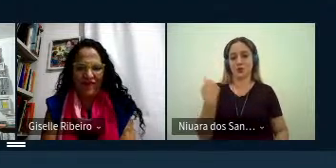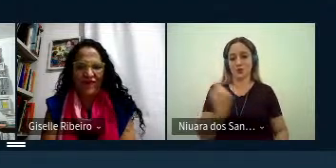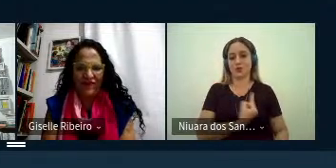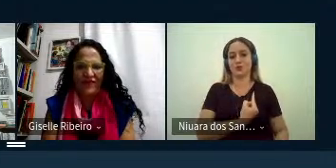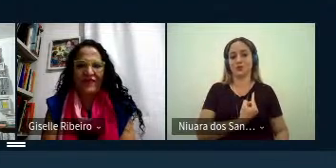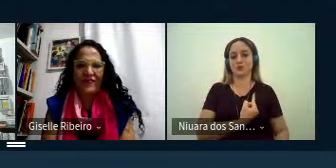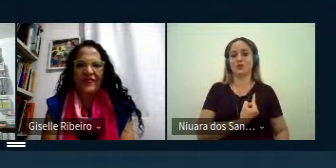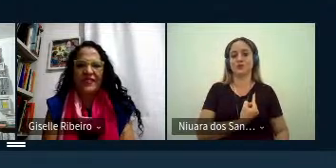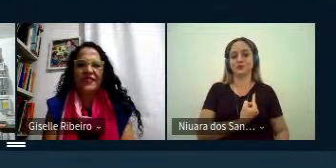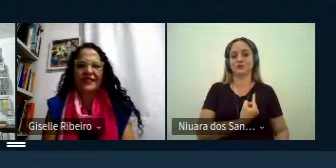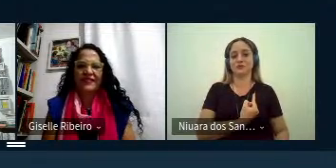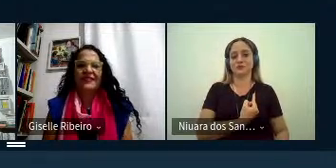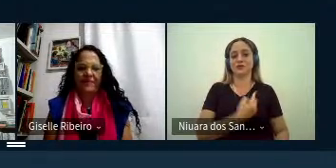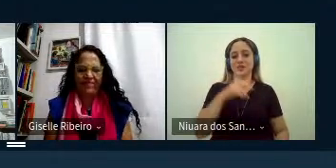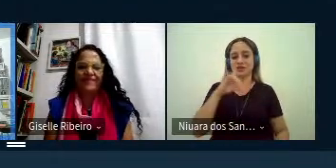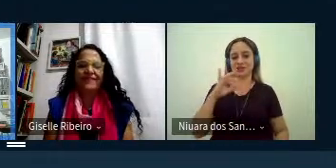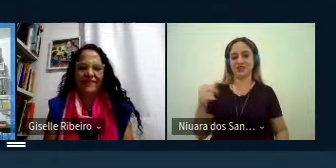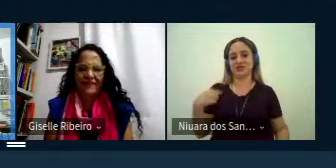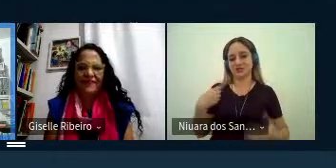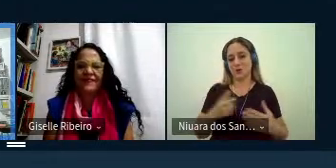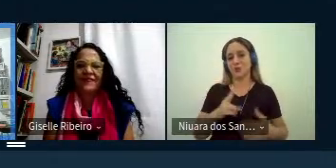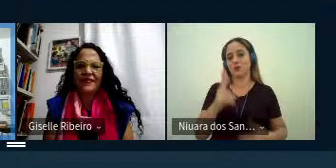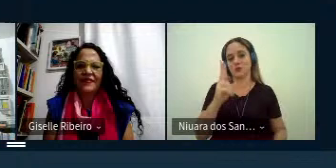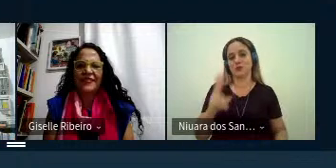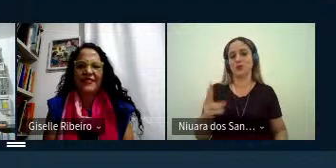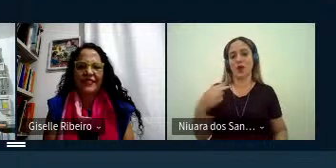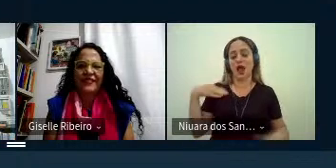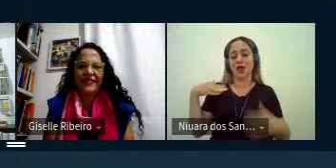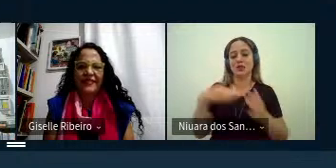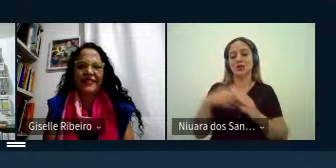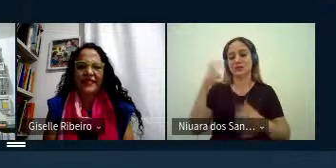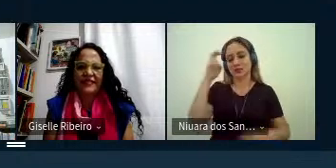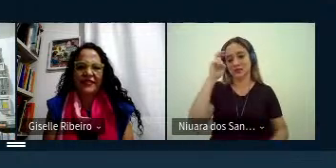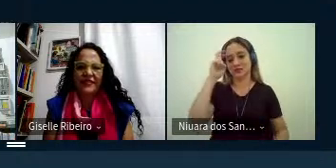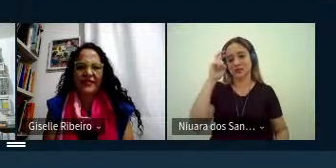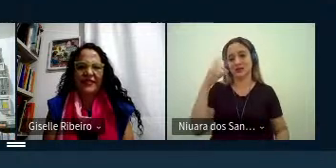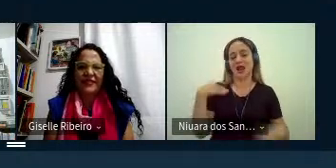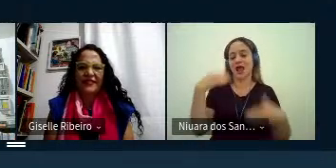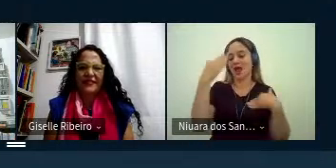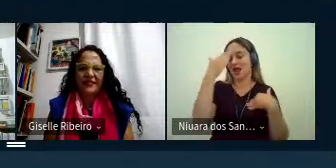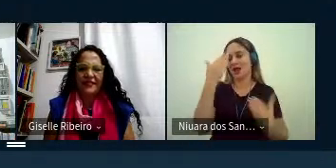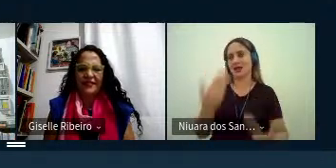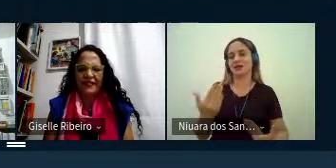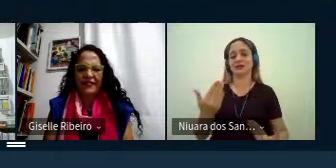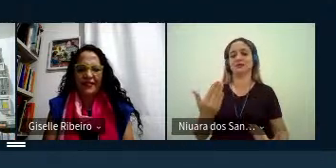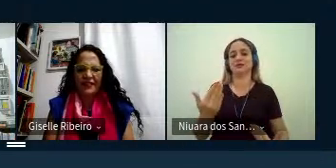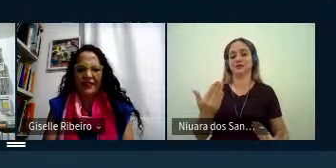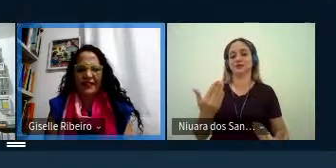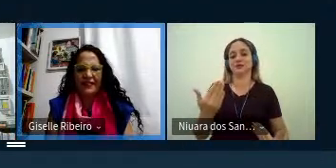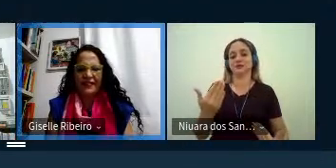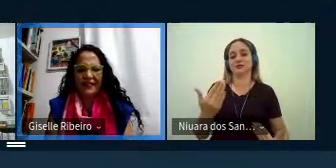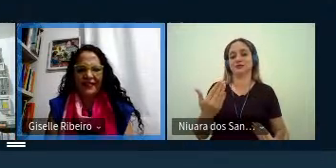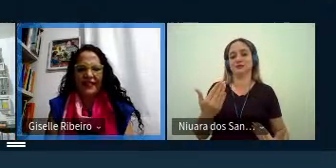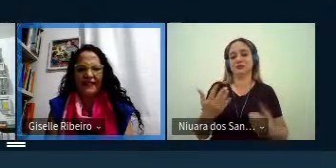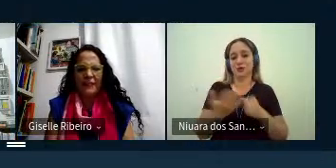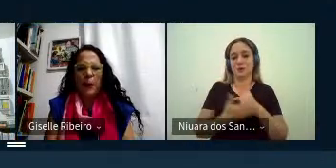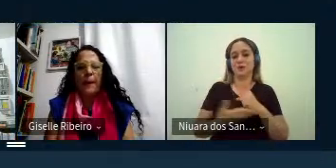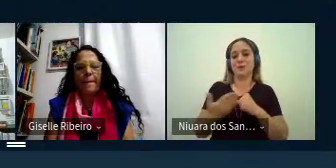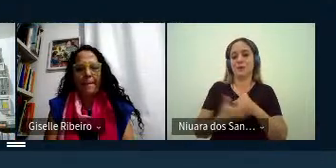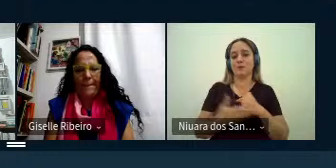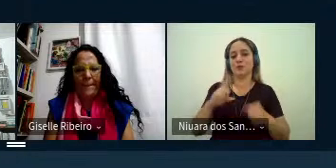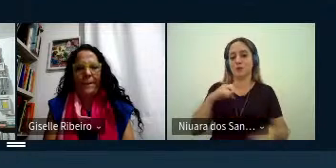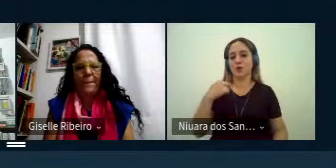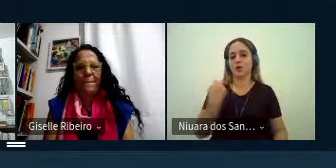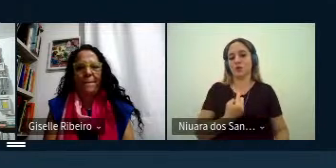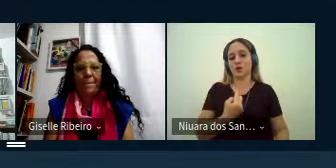esses dias que se seguem aí até quinta-feira e agradeço que foi fundamental aqui para